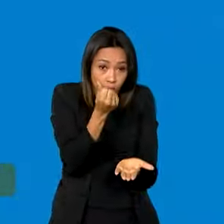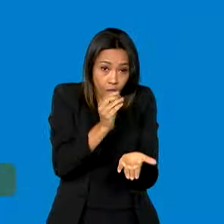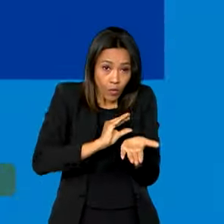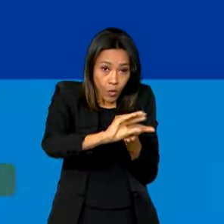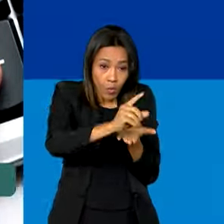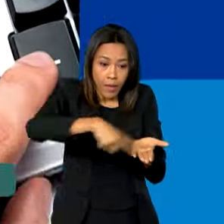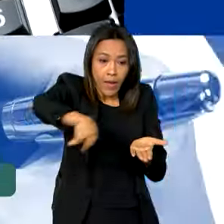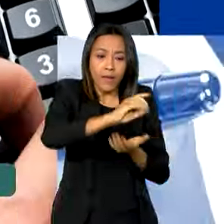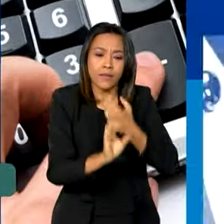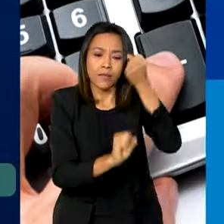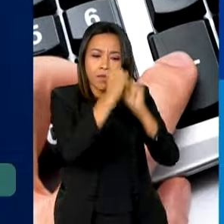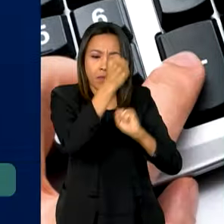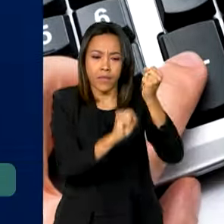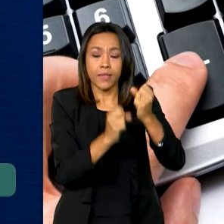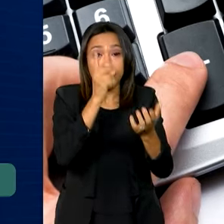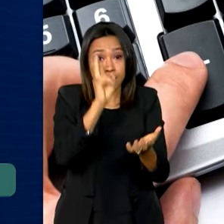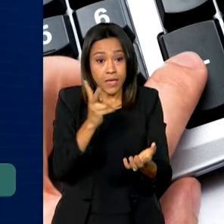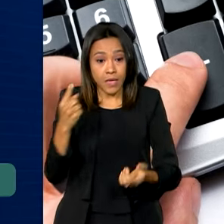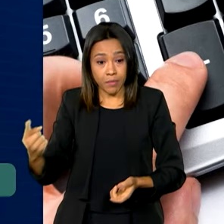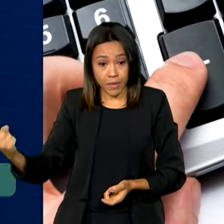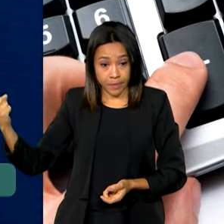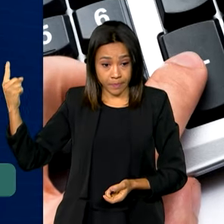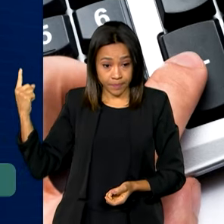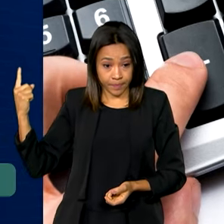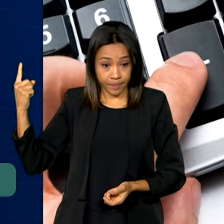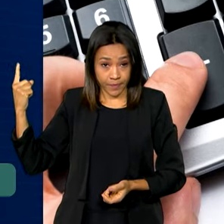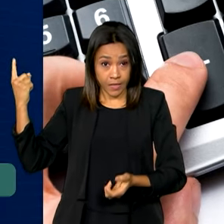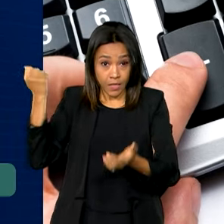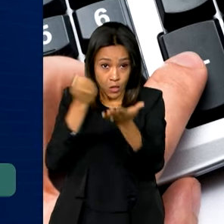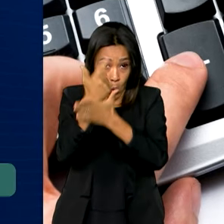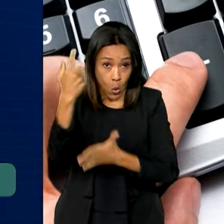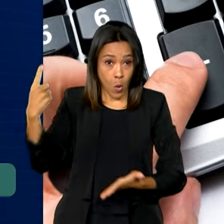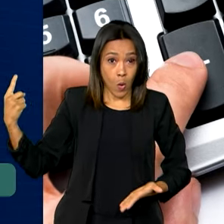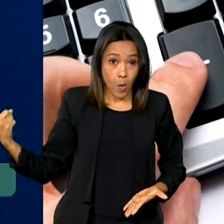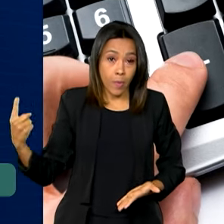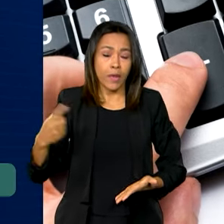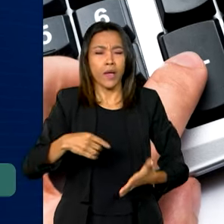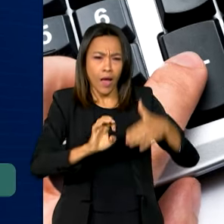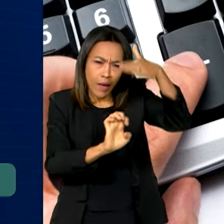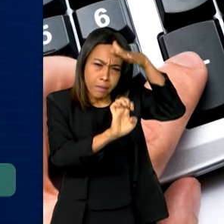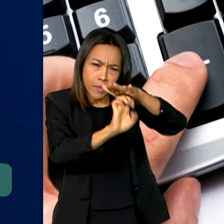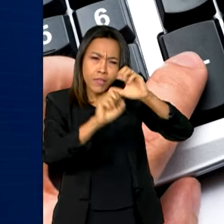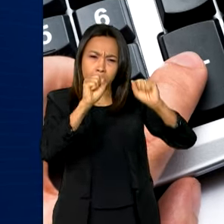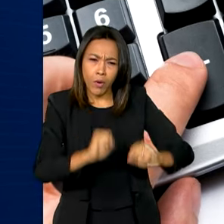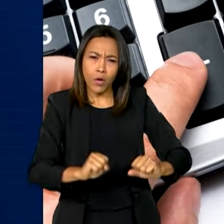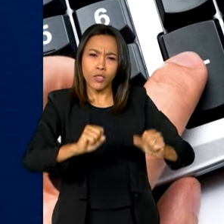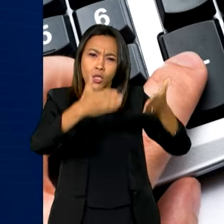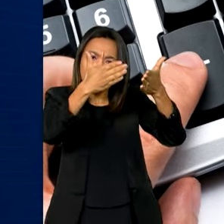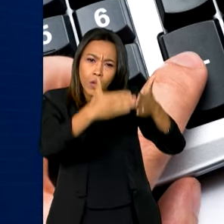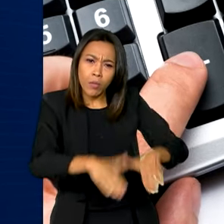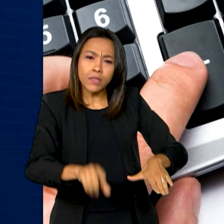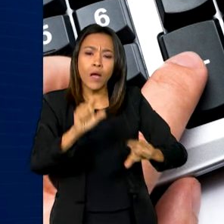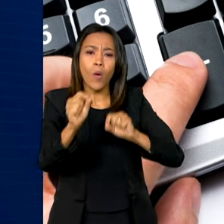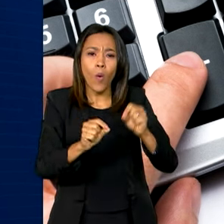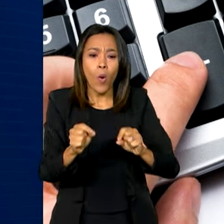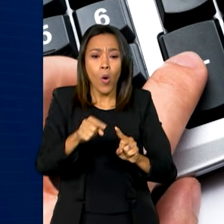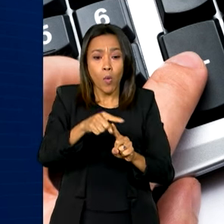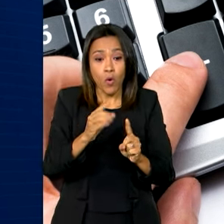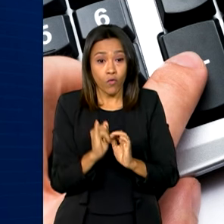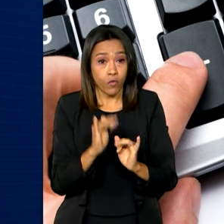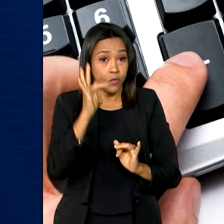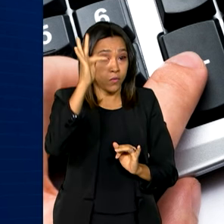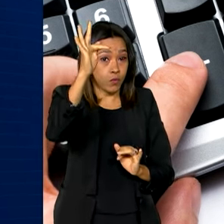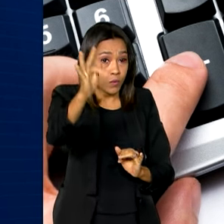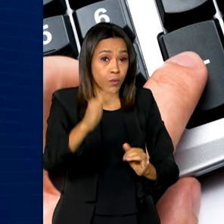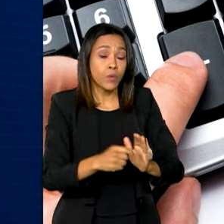Toda vez que adquire um bem de capital, o empresário pode abater seu valor nas declarações futuras